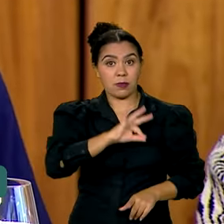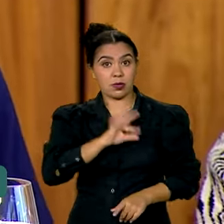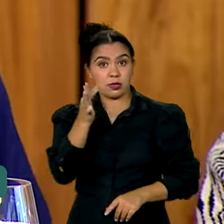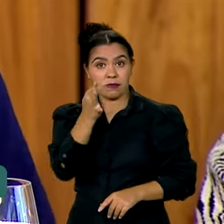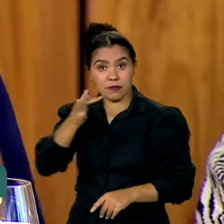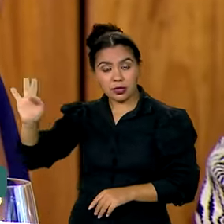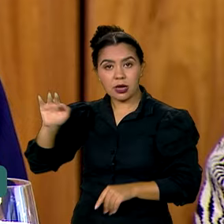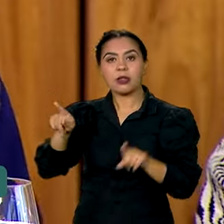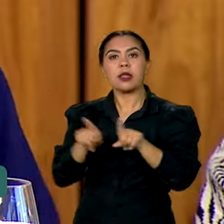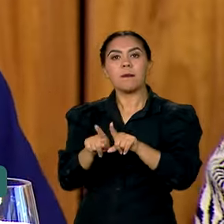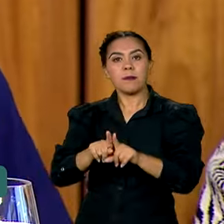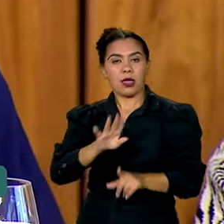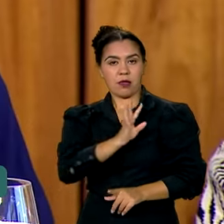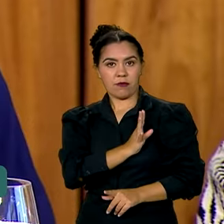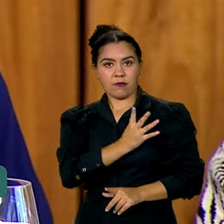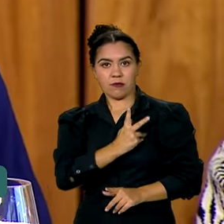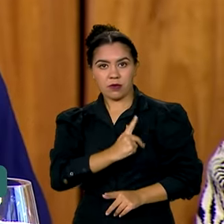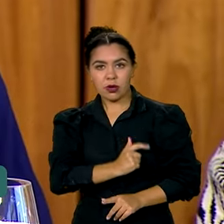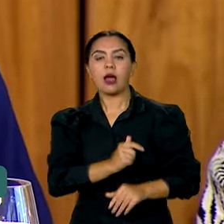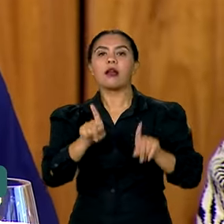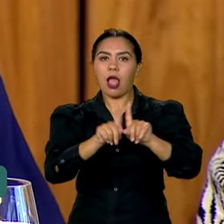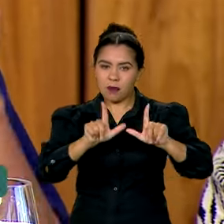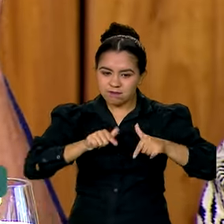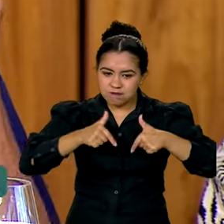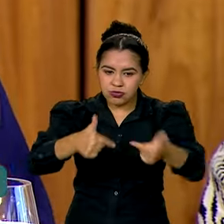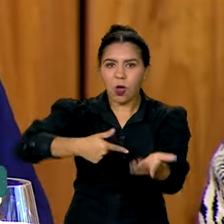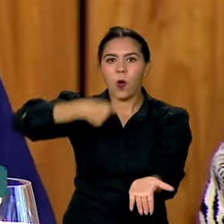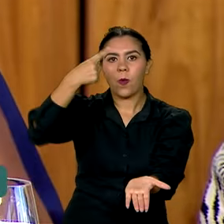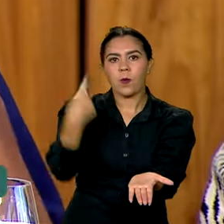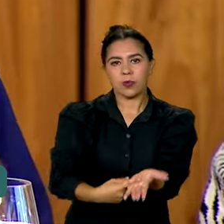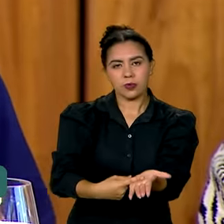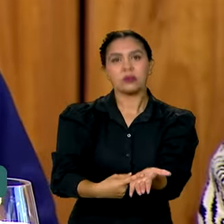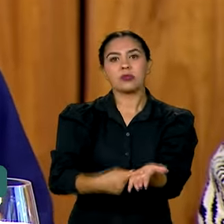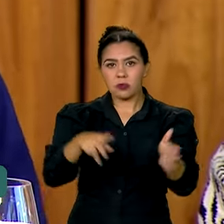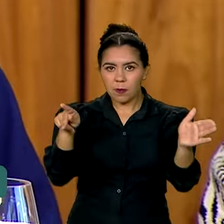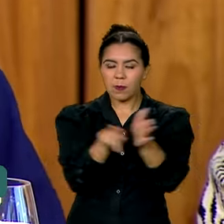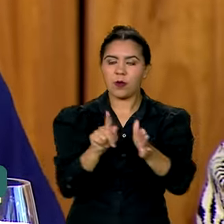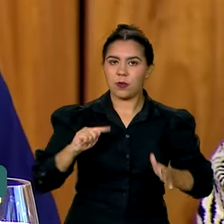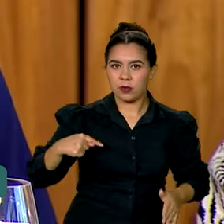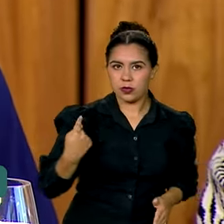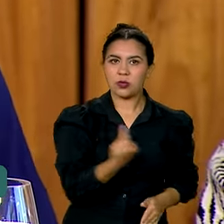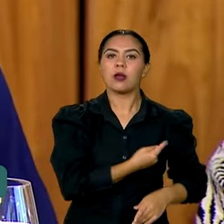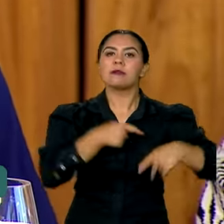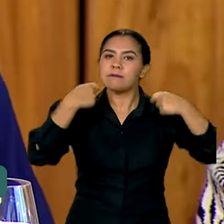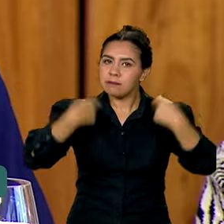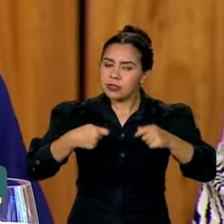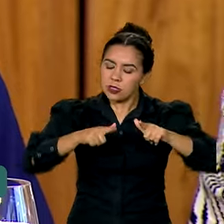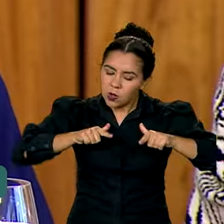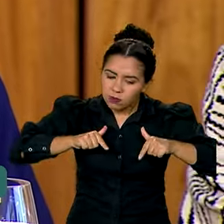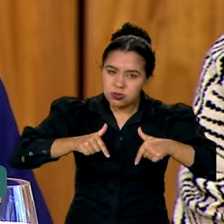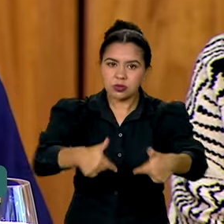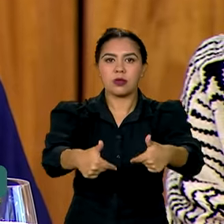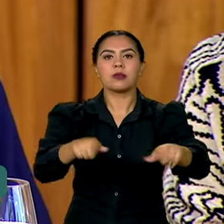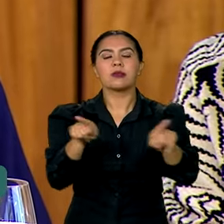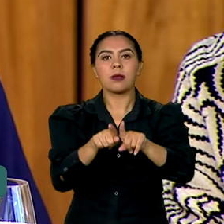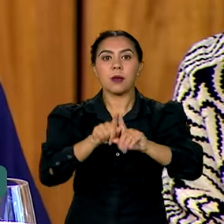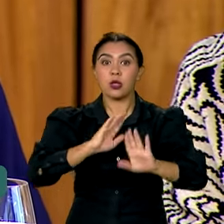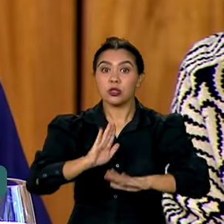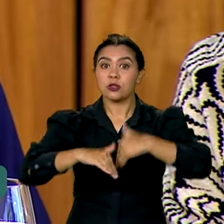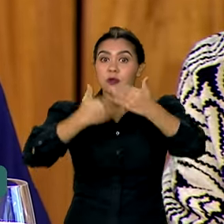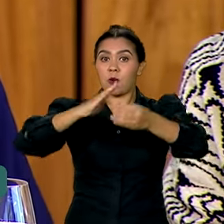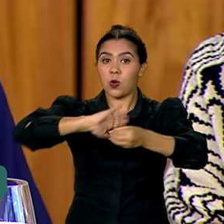FUNAI é a agenda de comando e controle. A agenda que nós precisamos perseguir é a do desenvolvimento